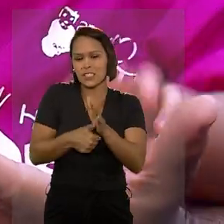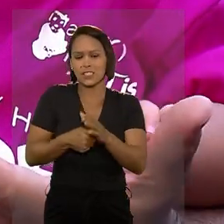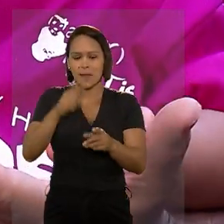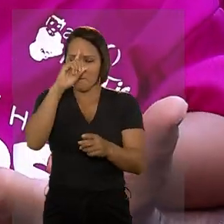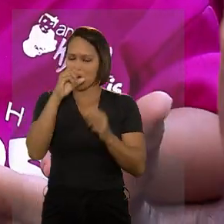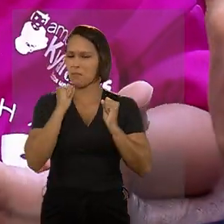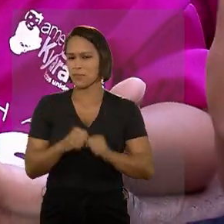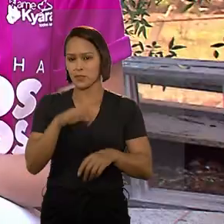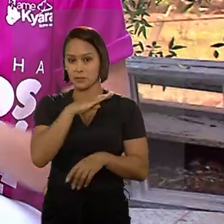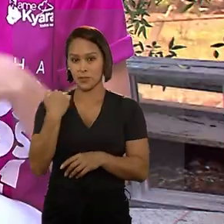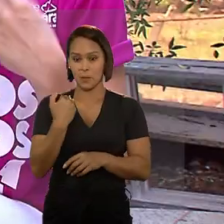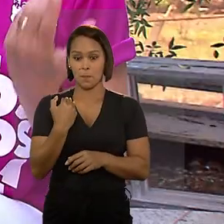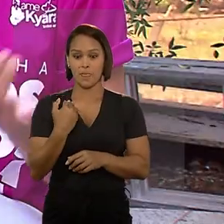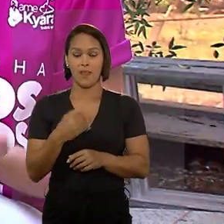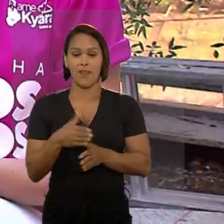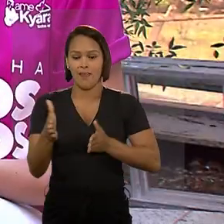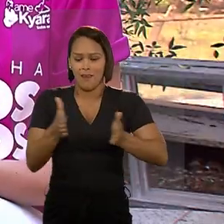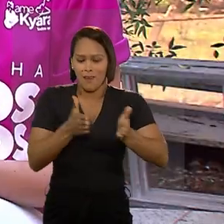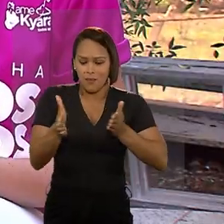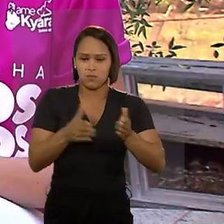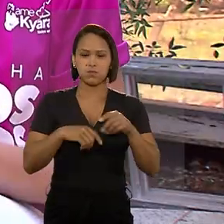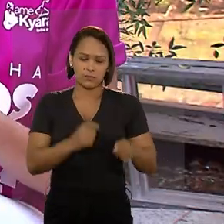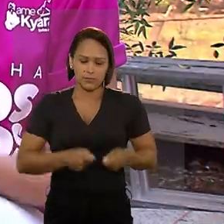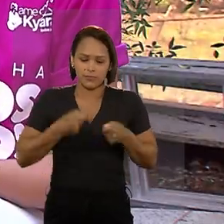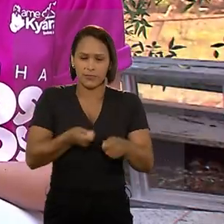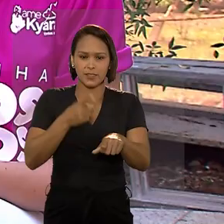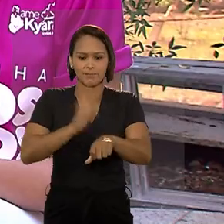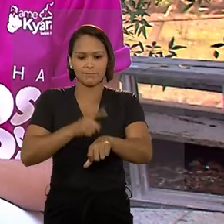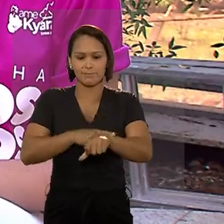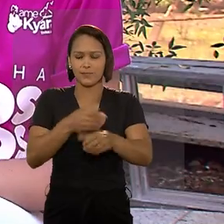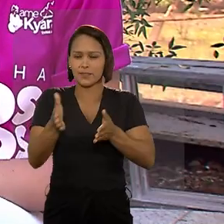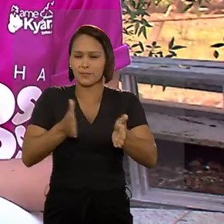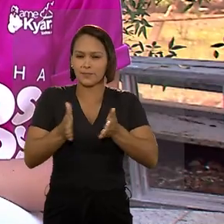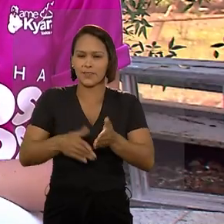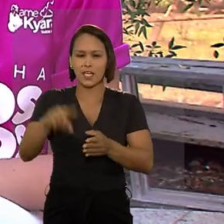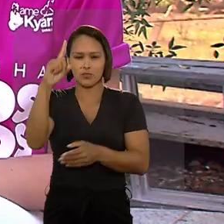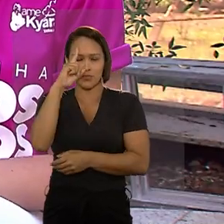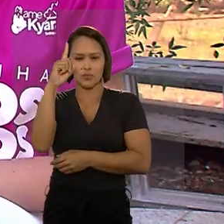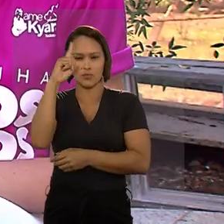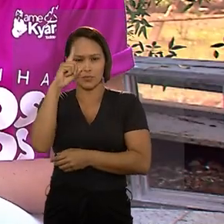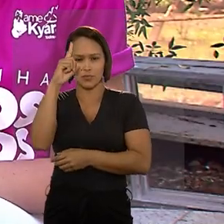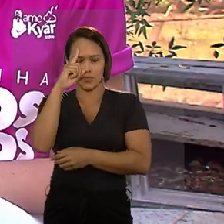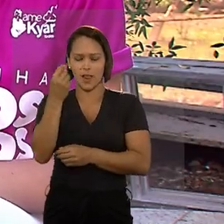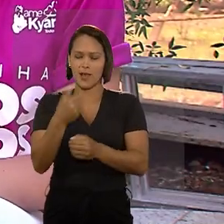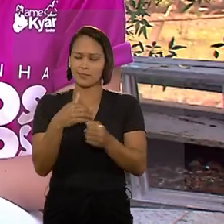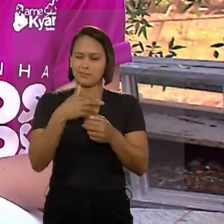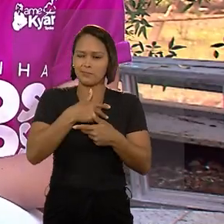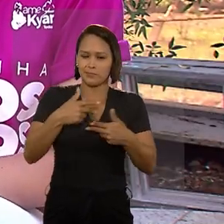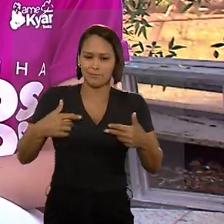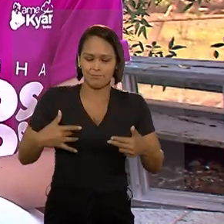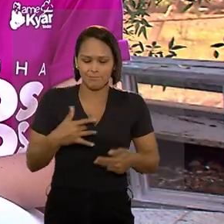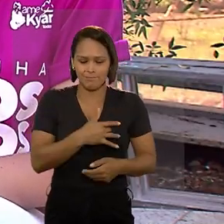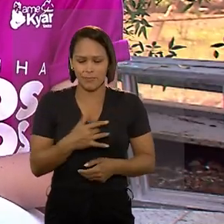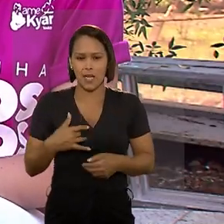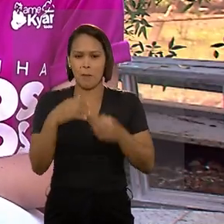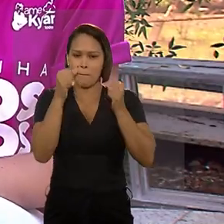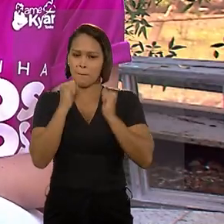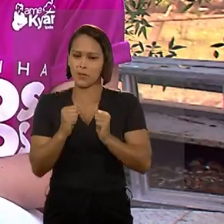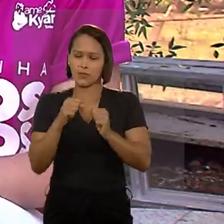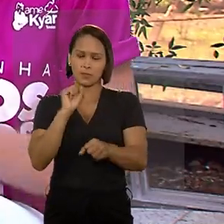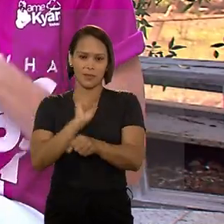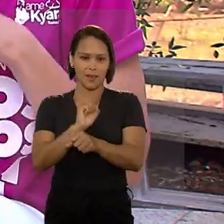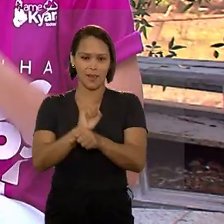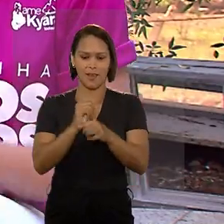potencialmente fatal. É uma luta contra o tempo, porque essa doença, ela causa diariamente a falência de neurônios